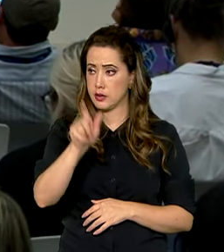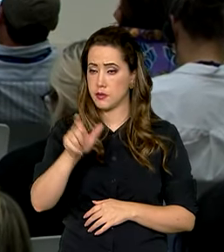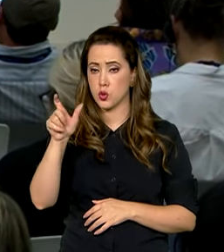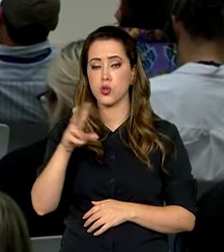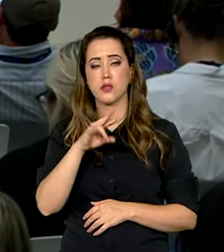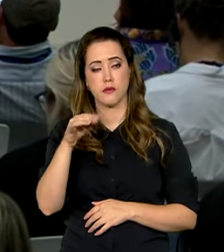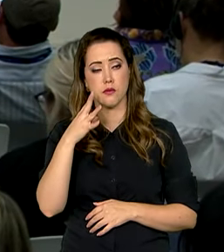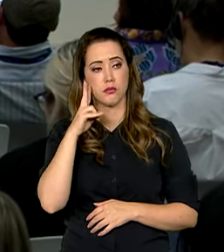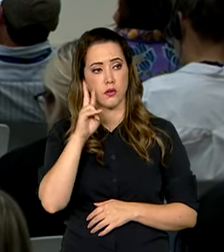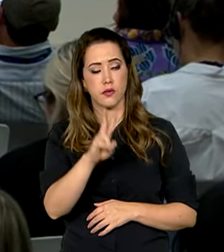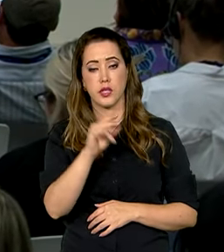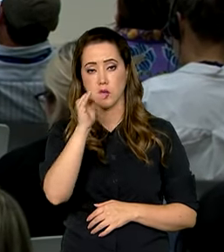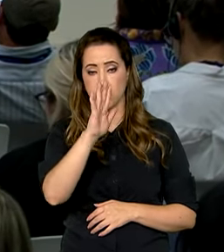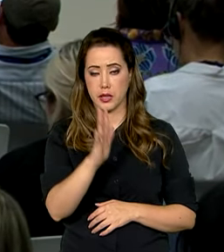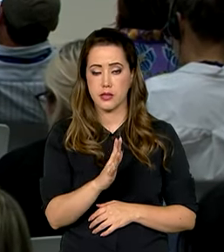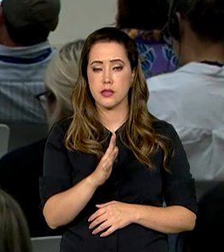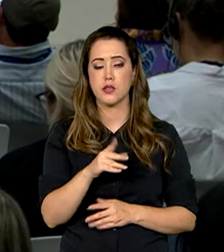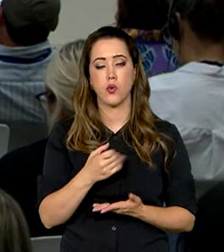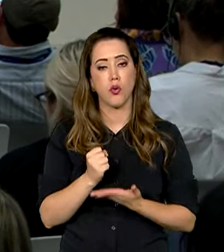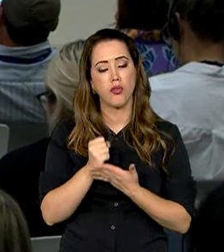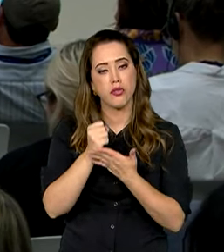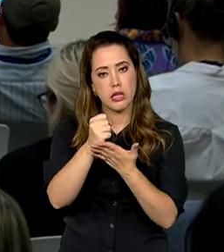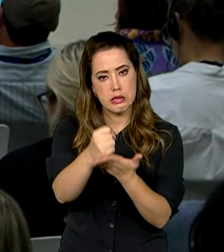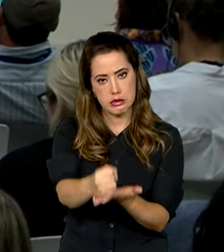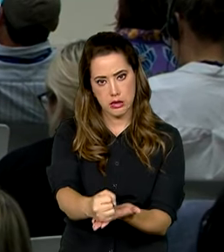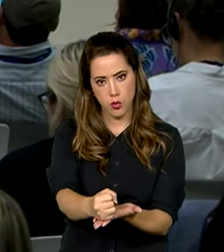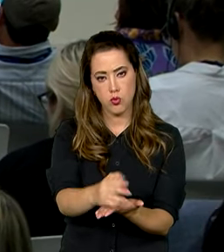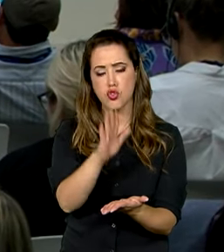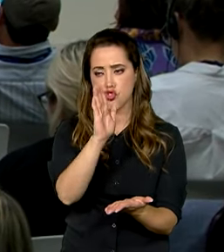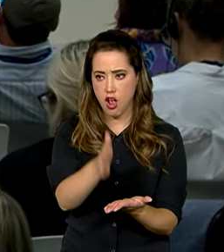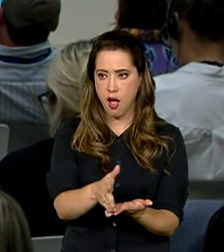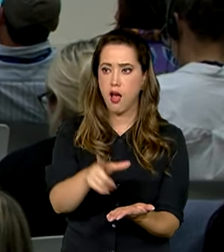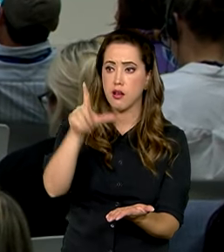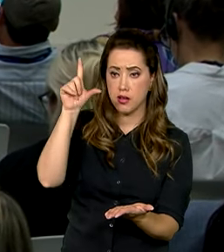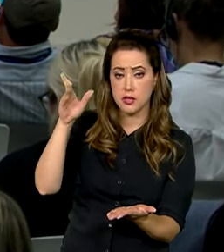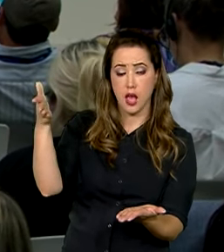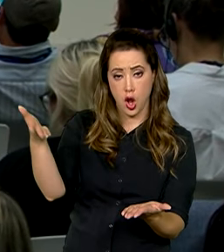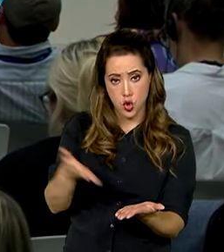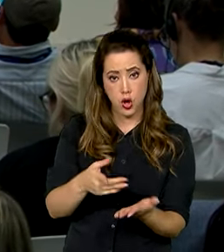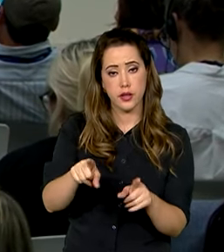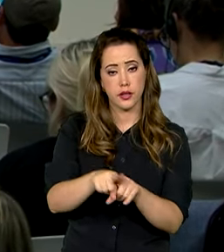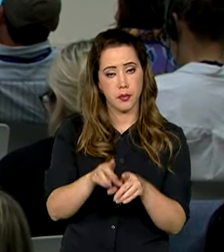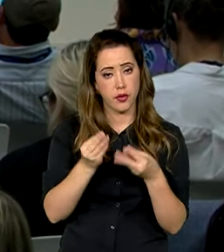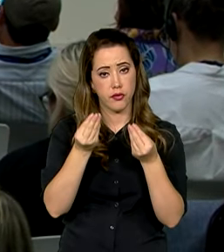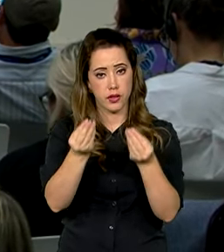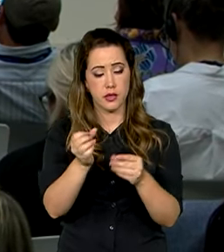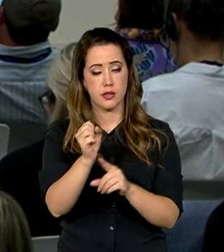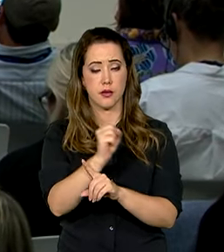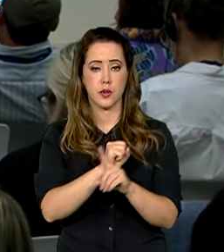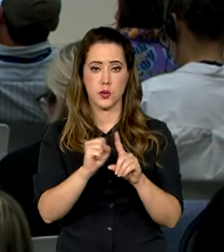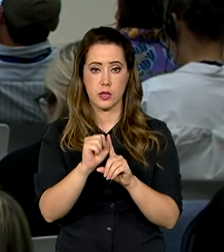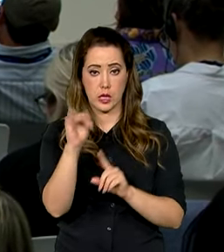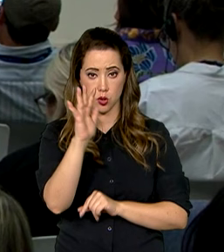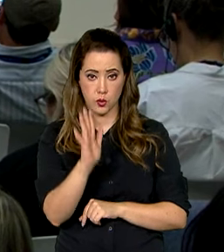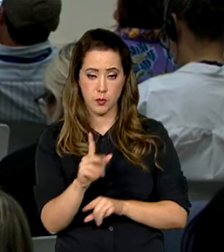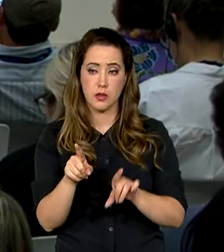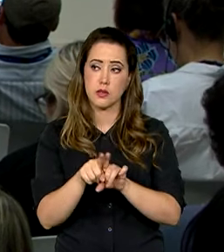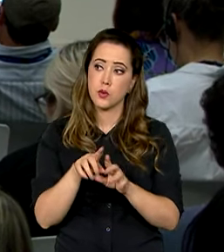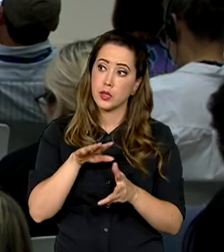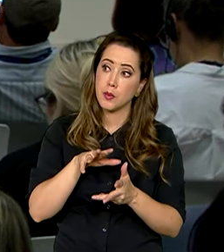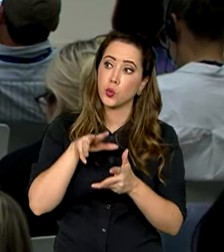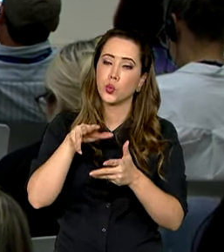reconhecer que o Brasil ofereceu e vem oferecendo à sociedade nacional e internacional uma